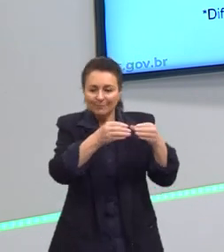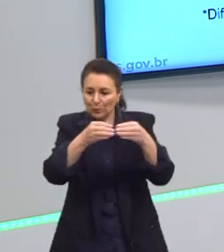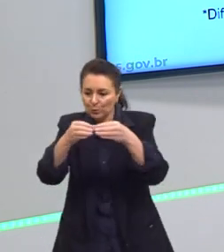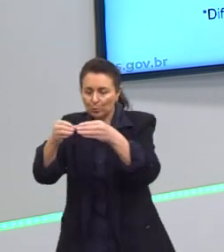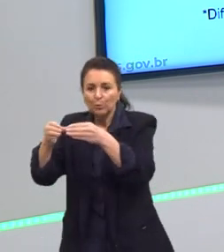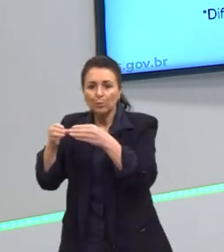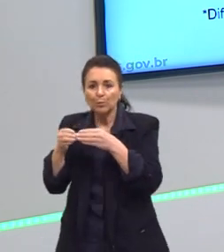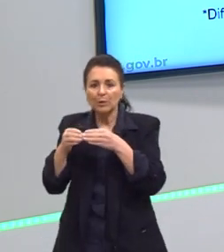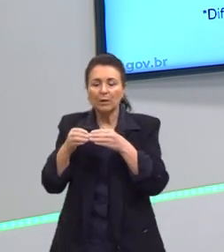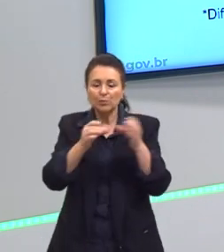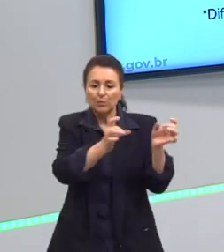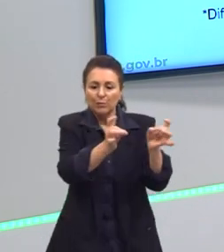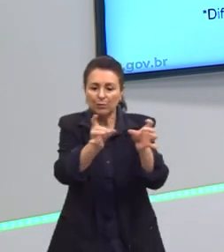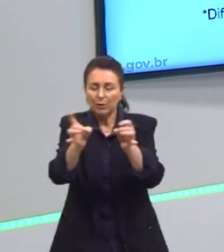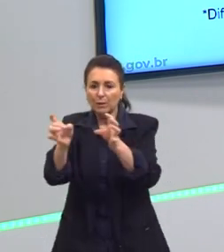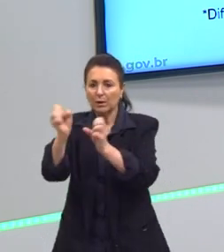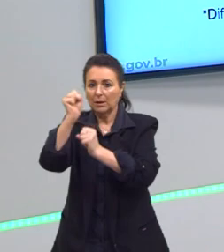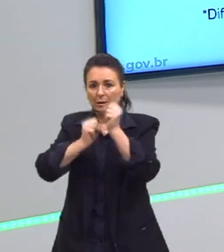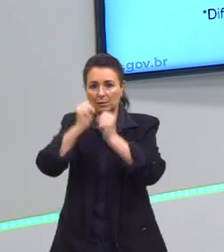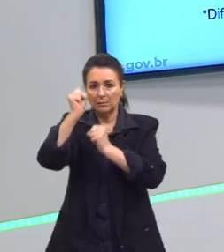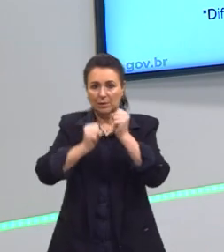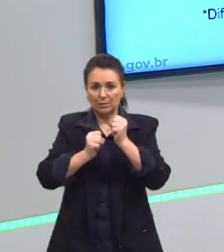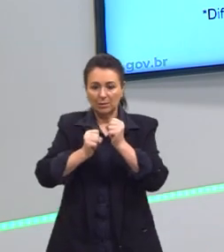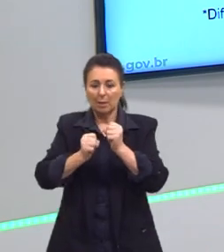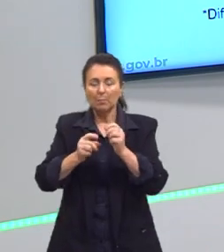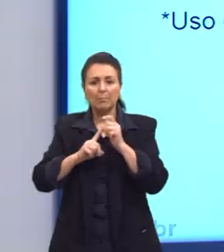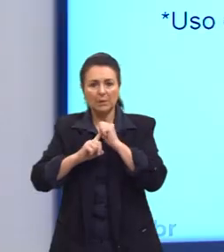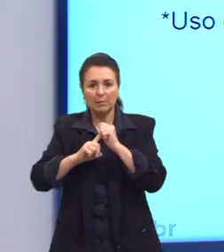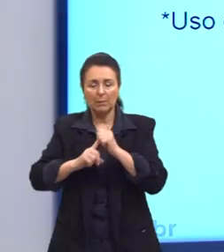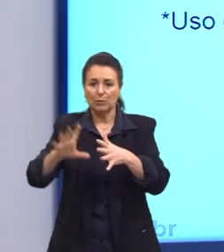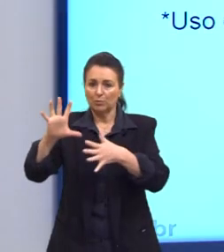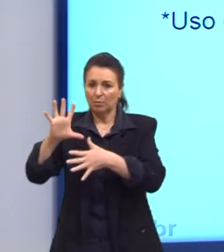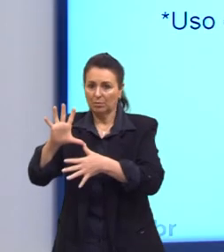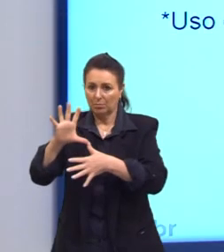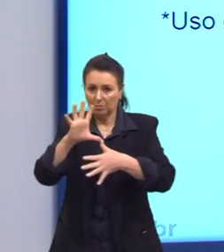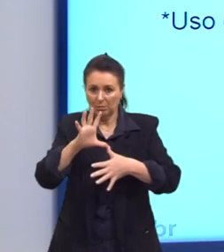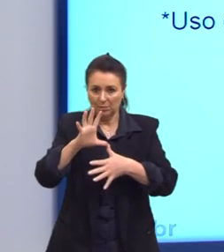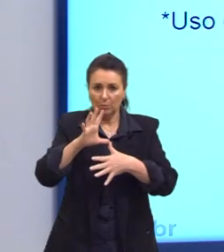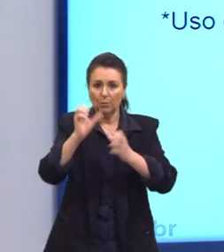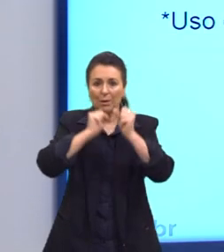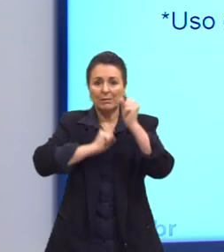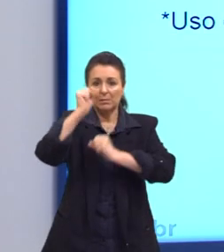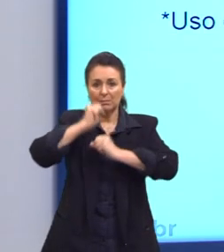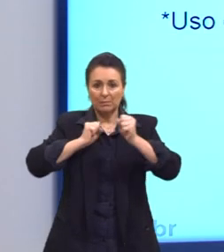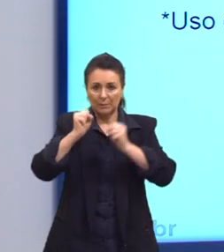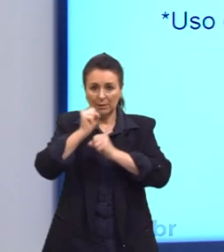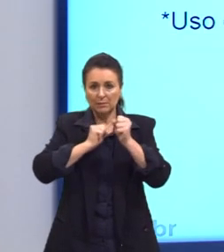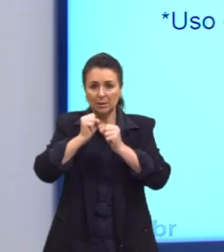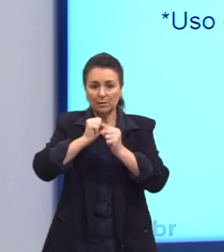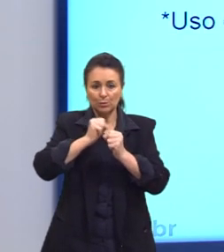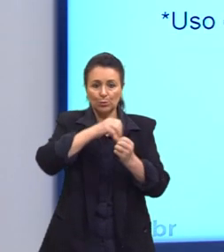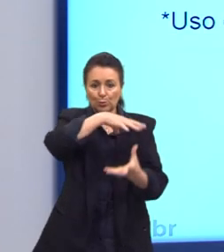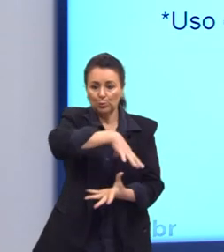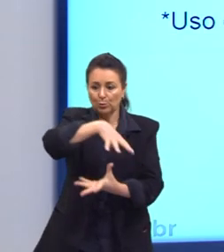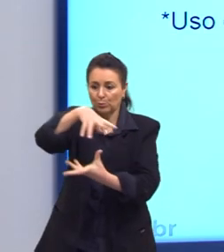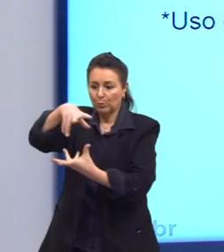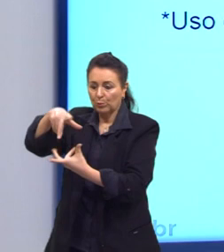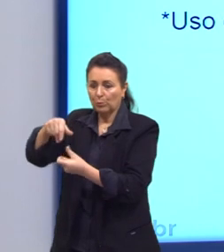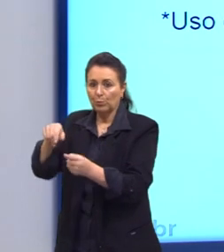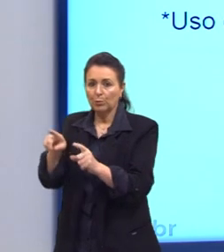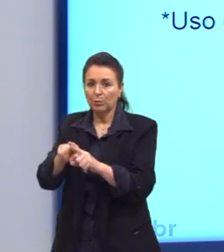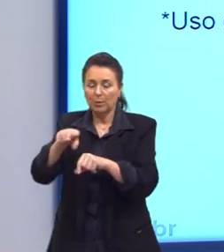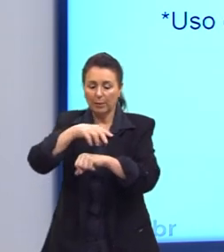Latina está passando, muito a ver com isso, com as empresas transnacionais e com o neoliberalismo. A